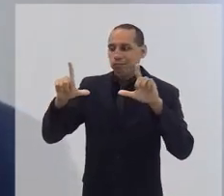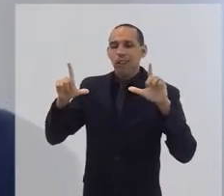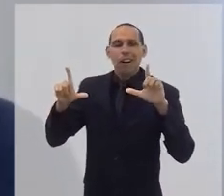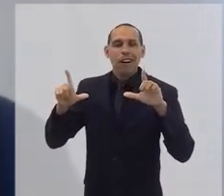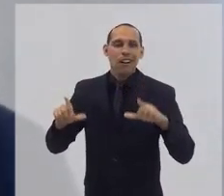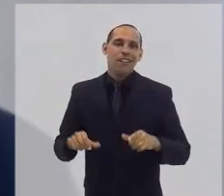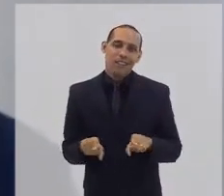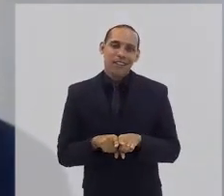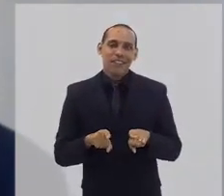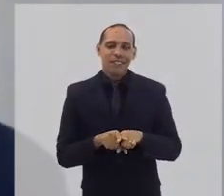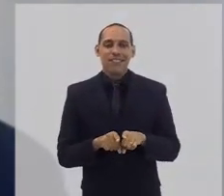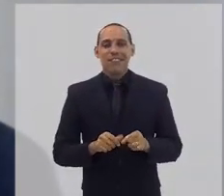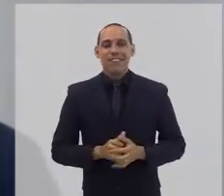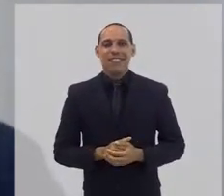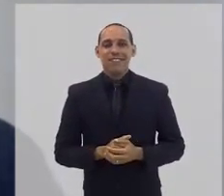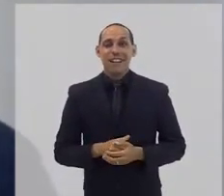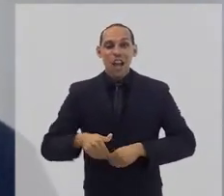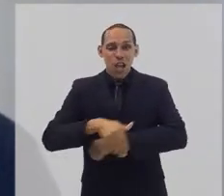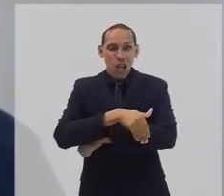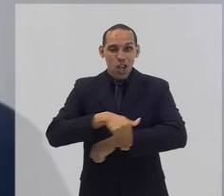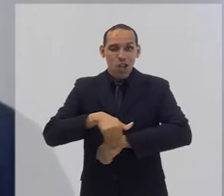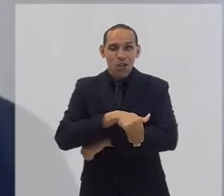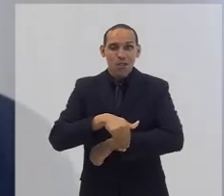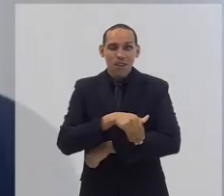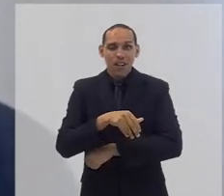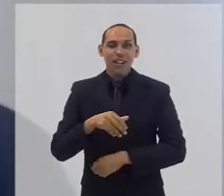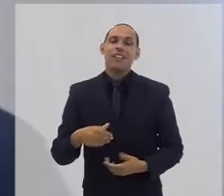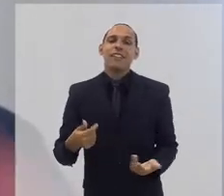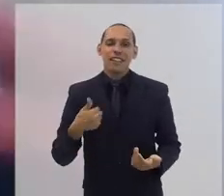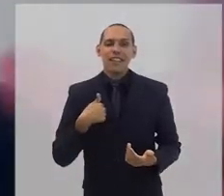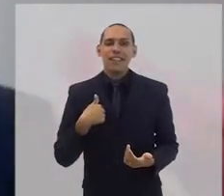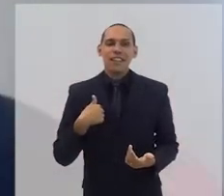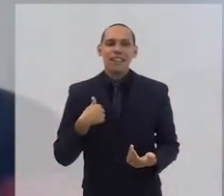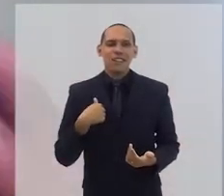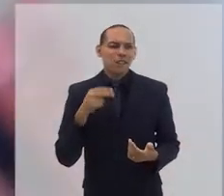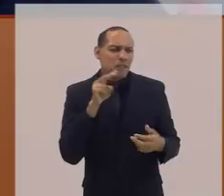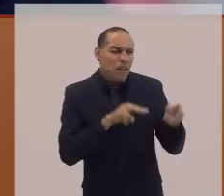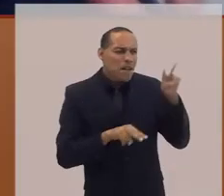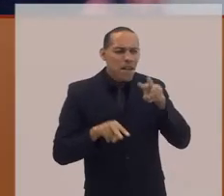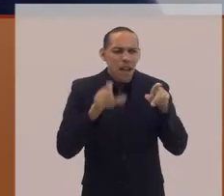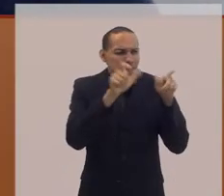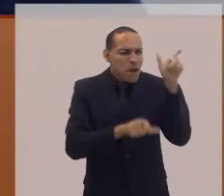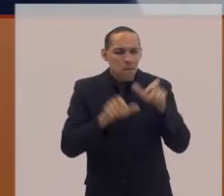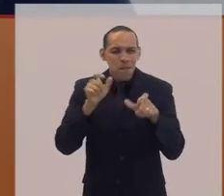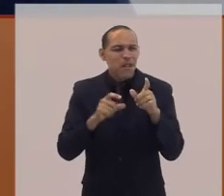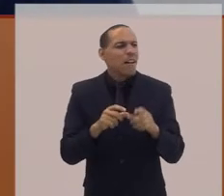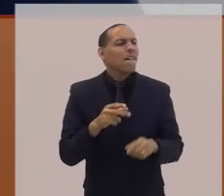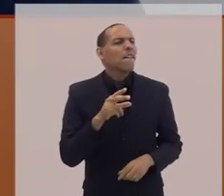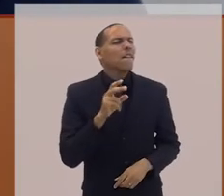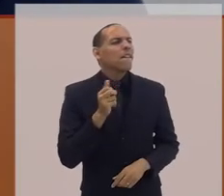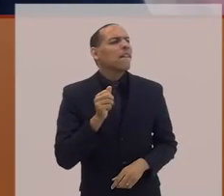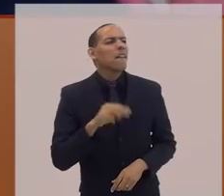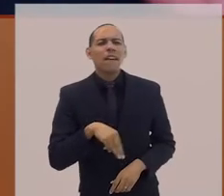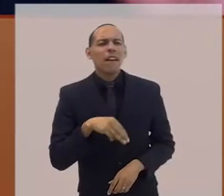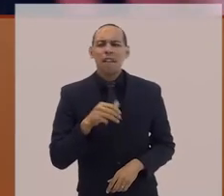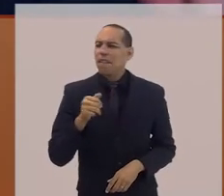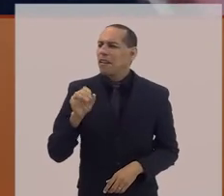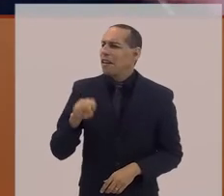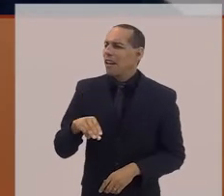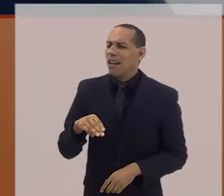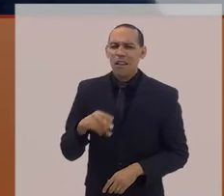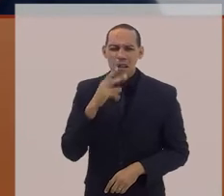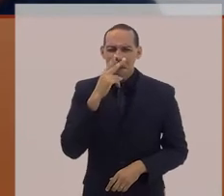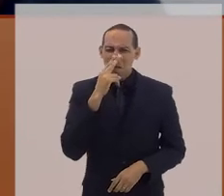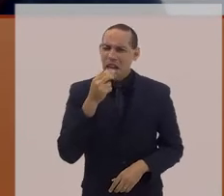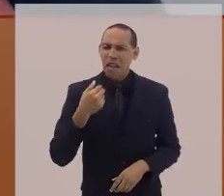dificuldade de reconhecer as pessoas. Às vezes, as pessoas até me acham meio frio e antipático, mas, na verdade, não. Eu só não